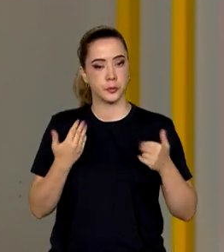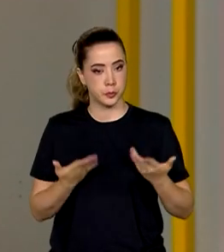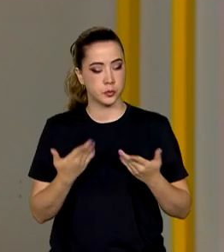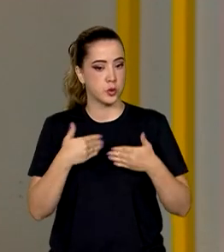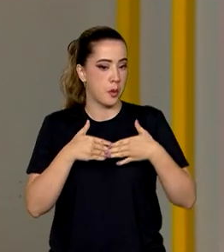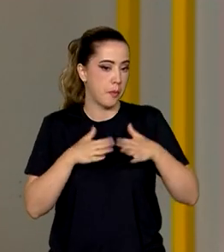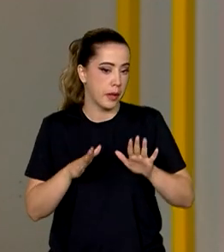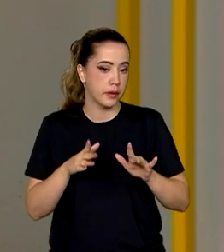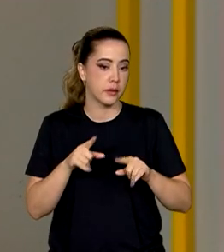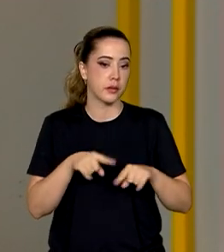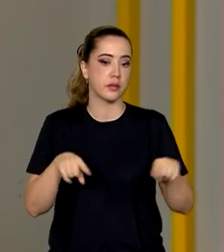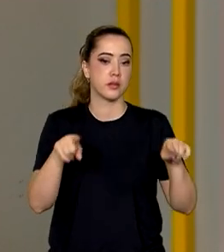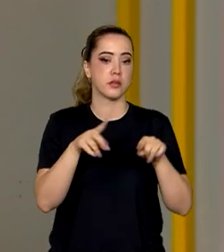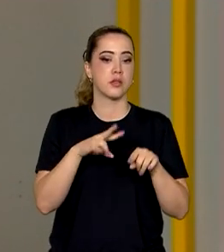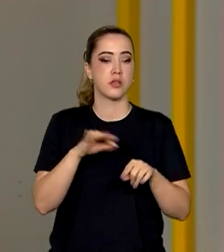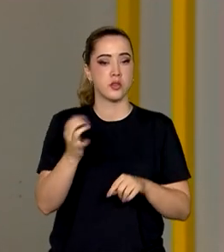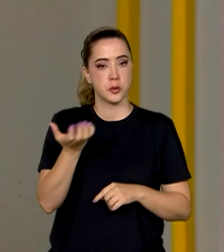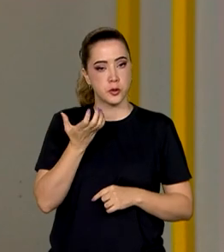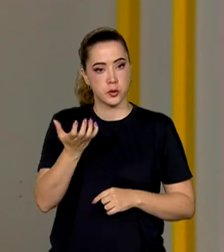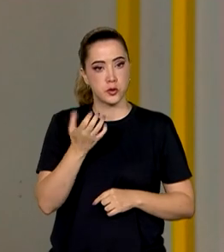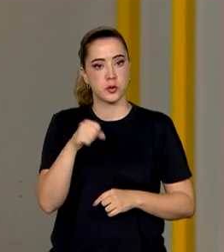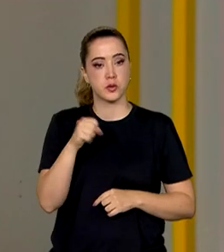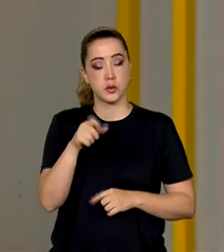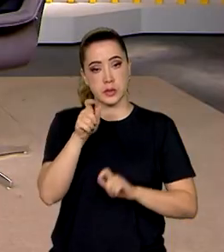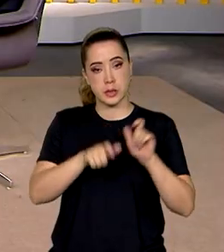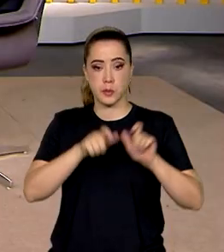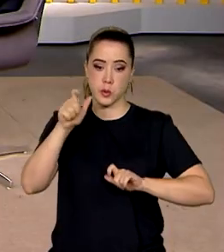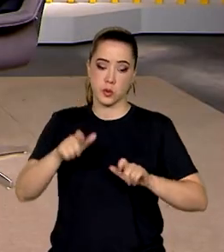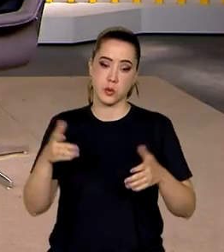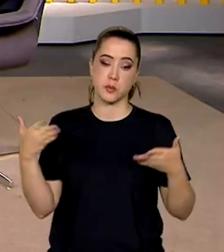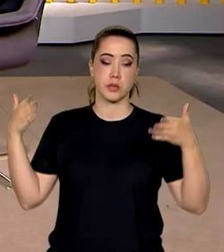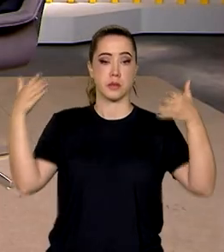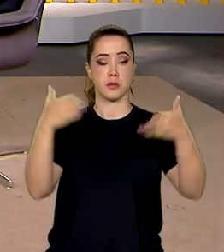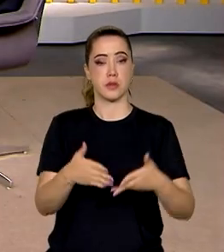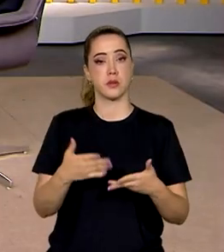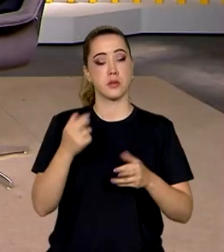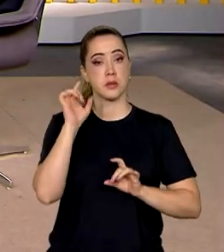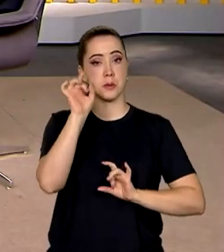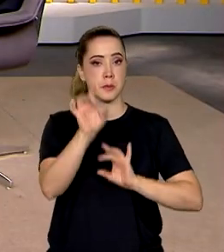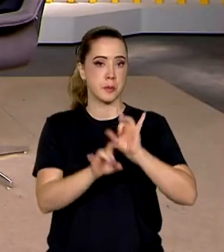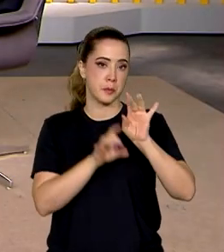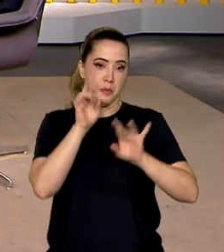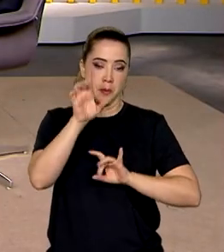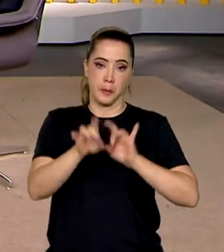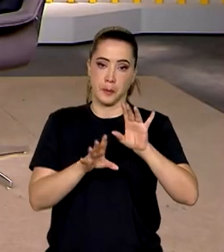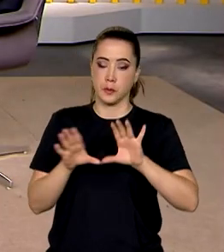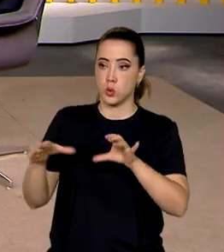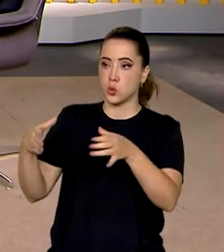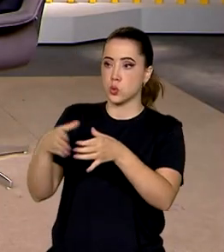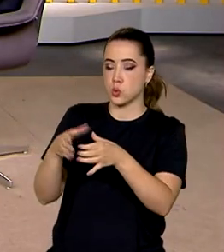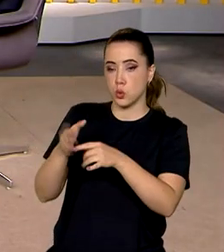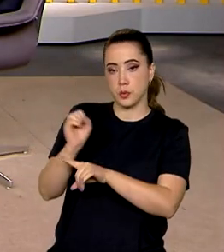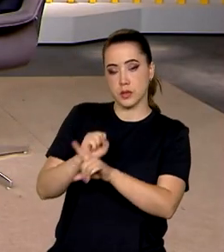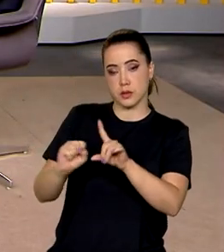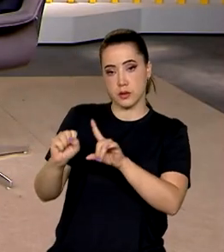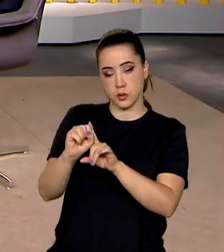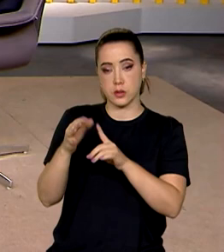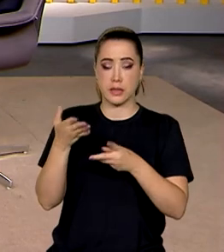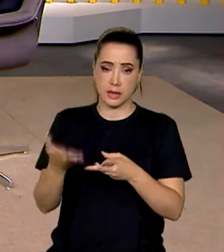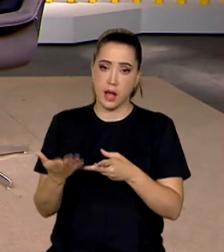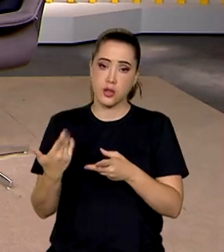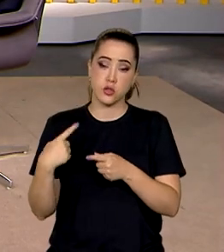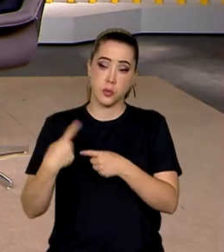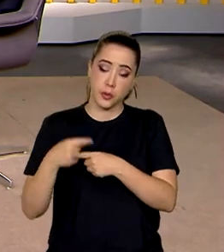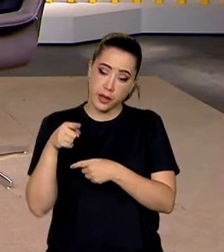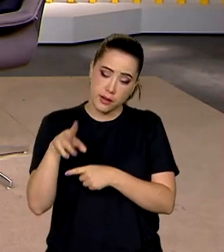está aberto, né? A gente gostaria muito que todos e todas participassem, especialmente as organizações da sociedade civil, porque elas estão